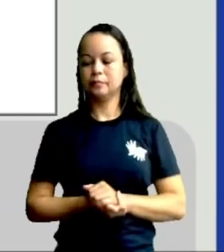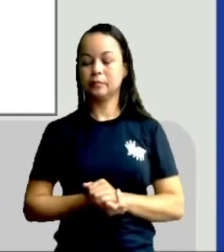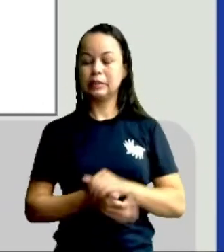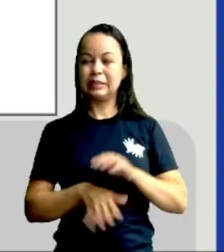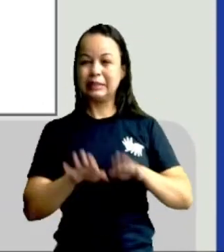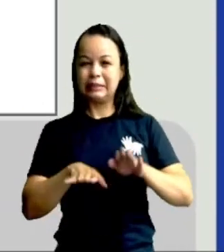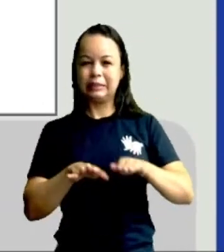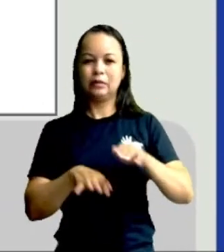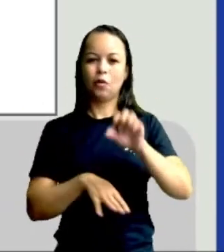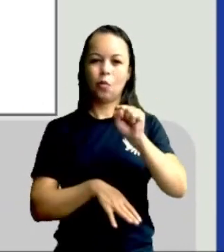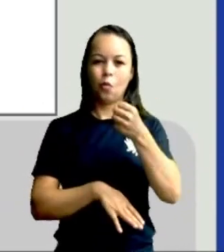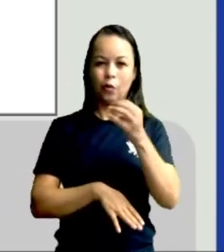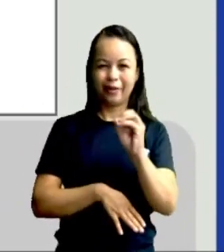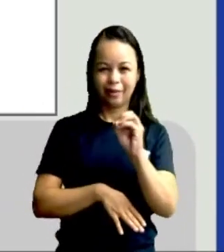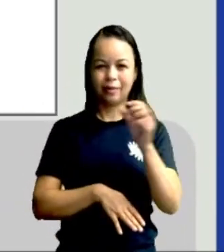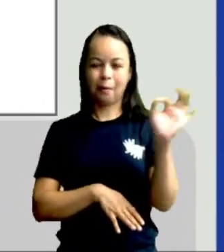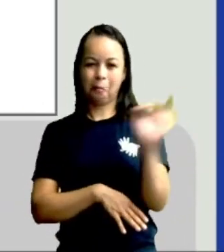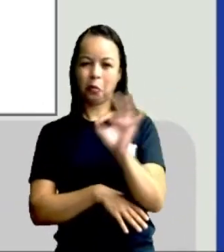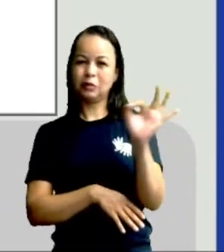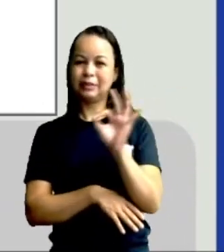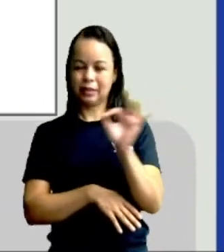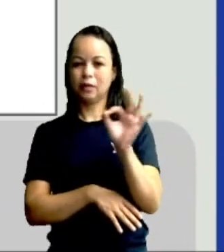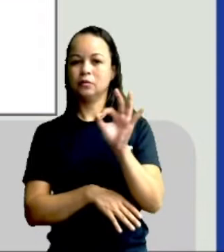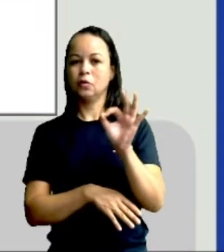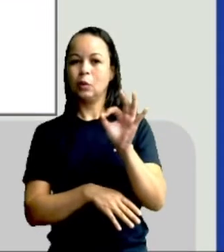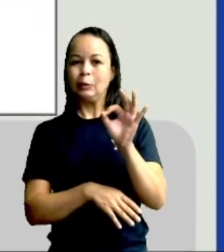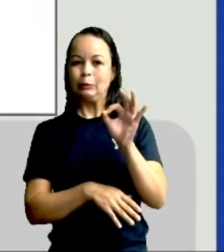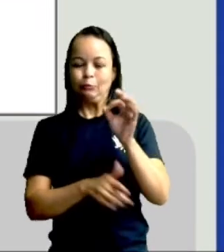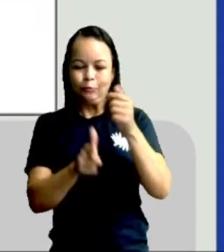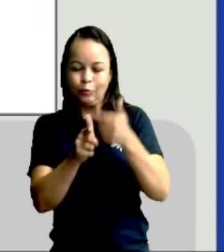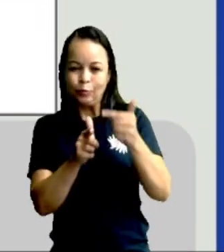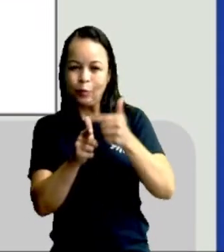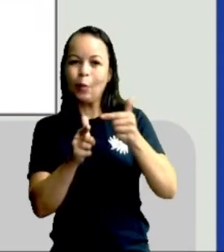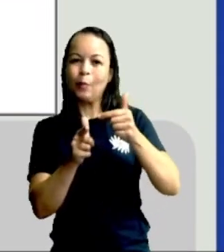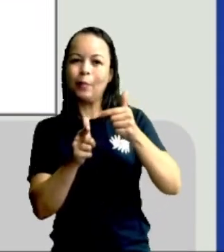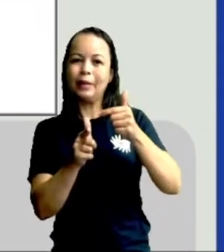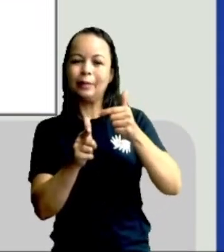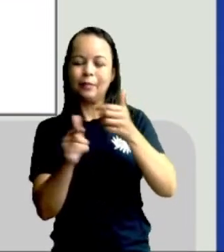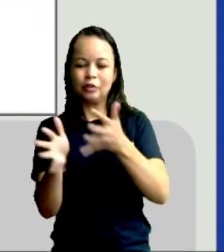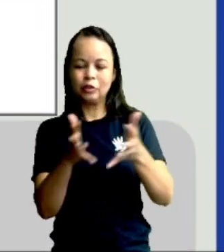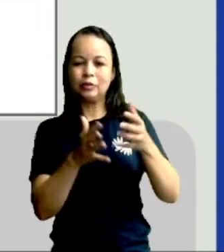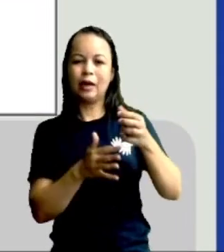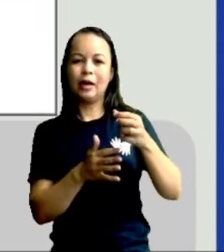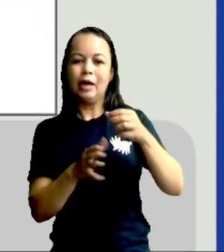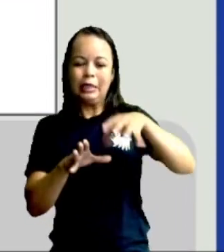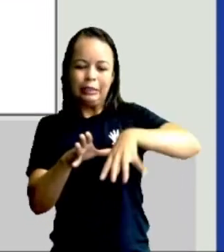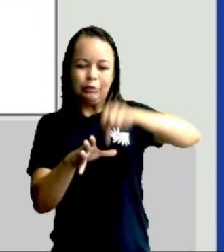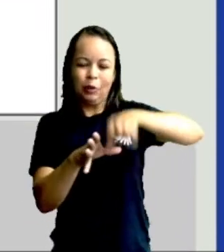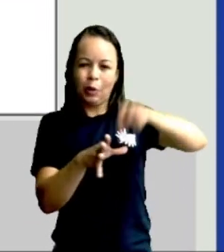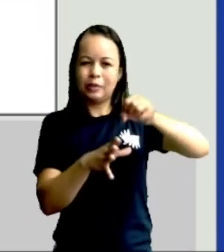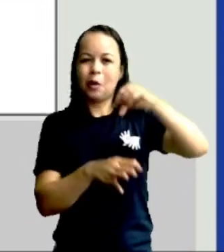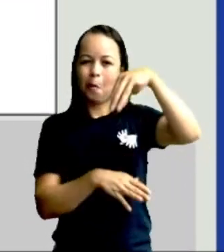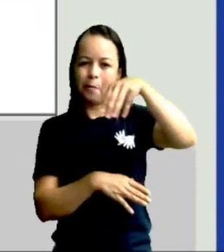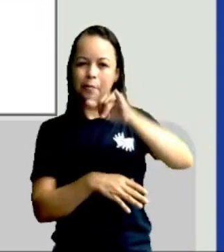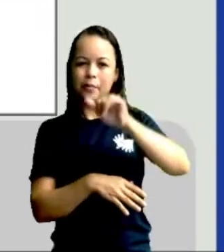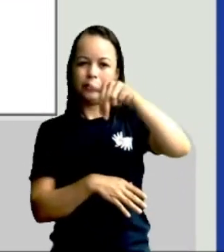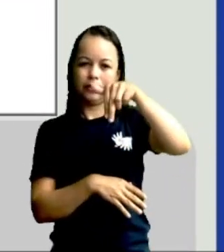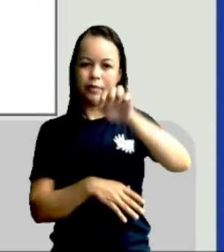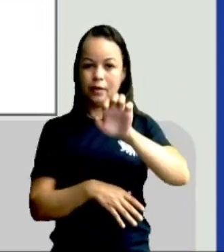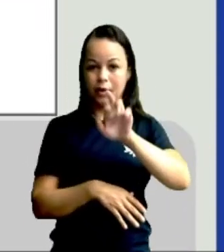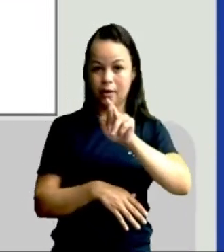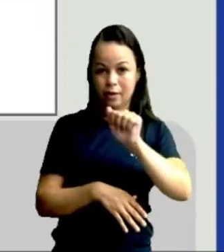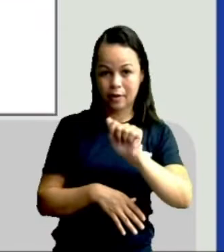80% do impacto que é causado pela mineração ou pela exploração mineral tem a ver